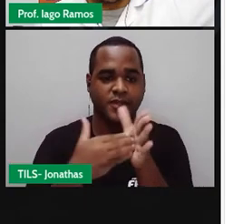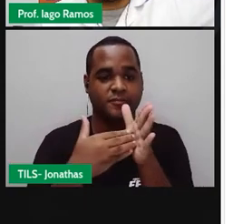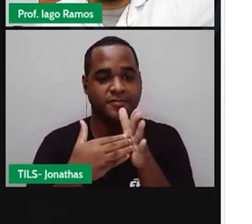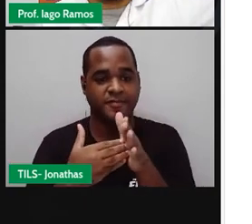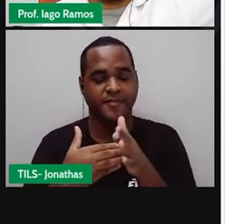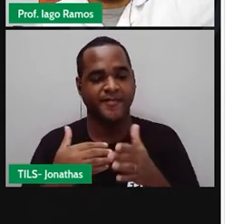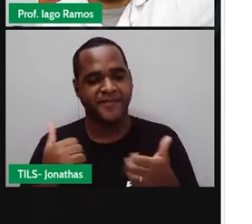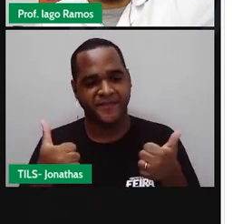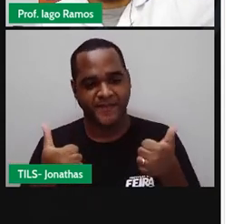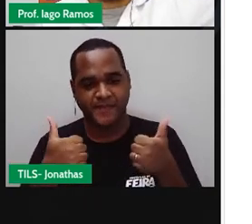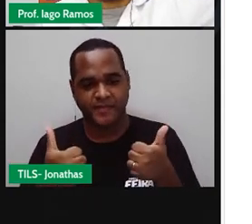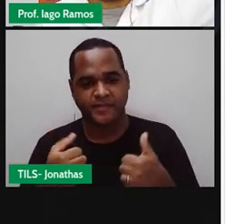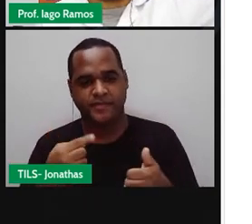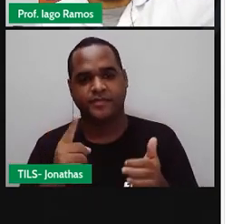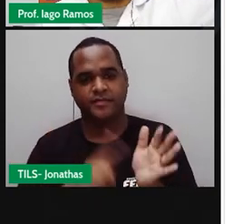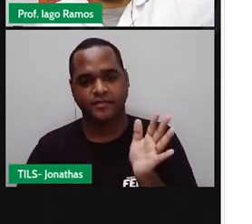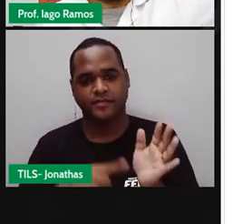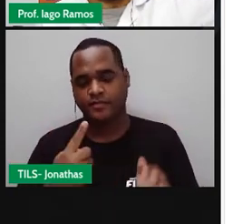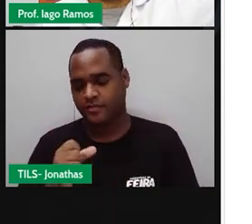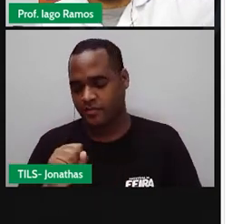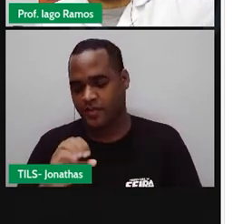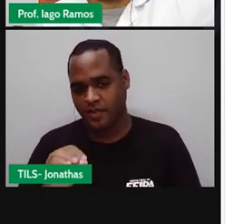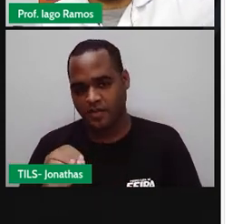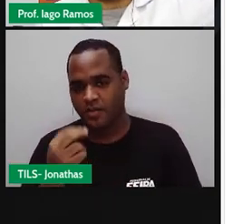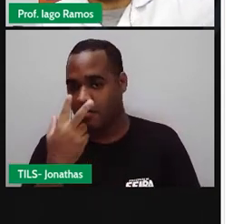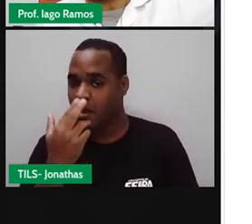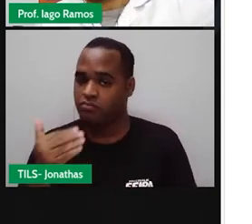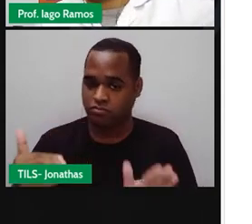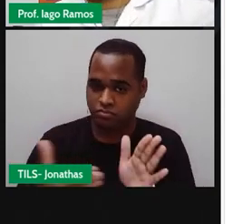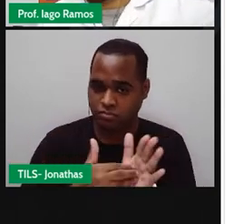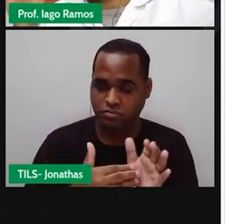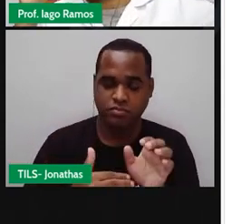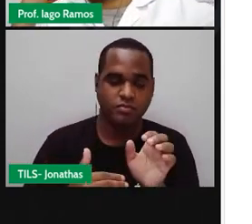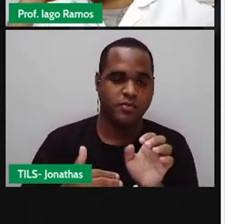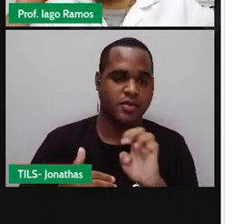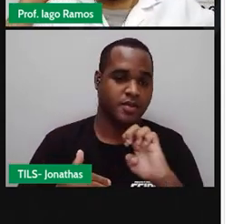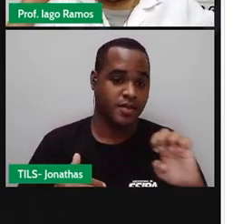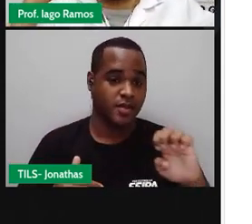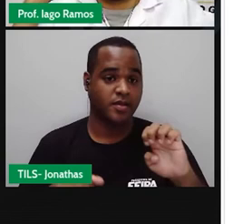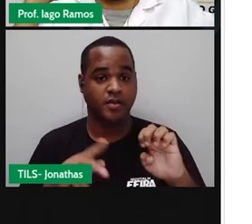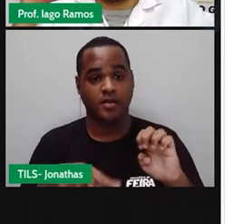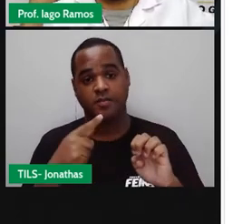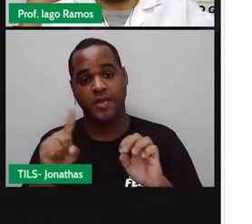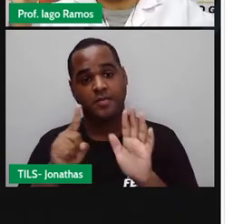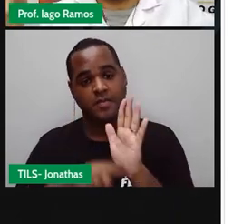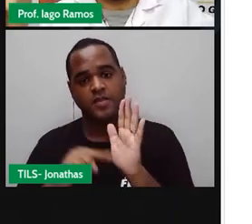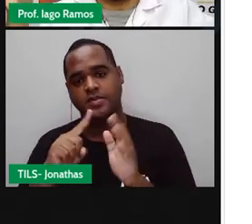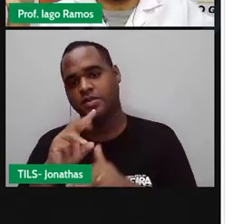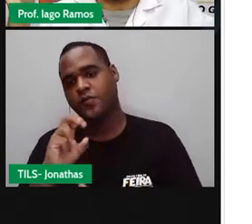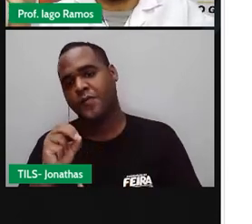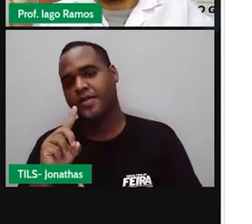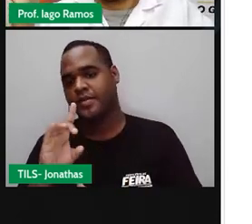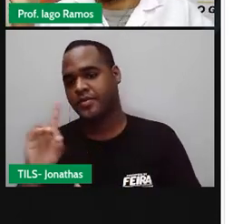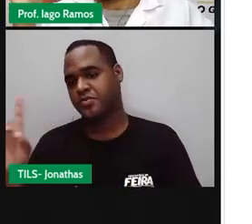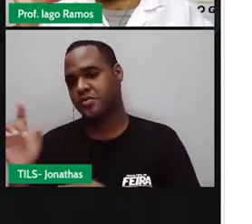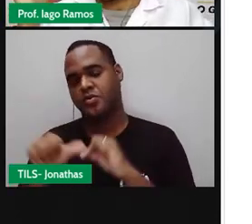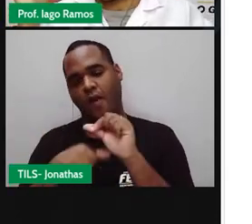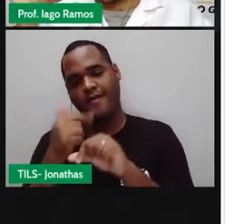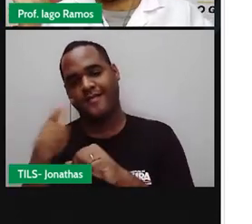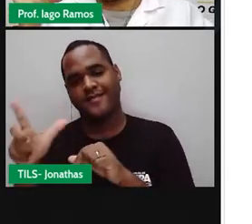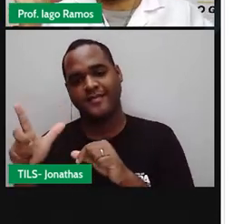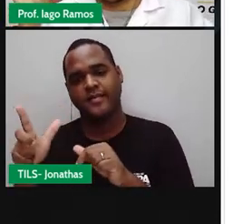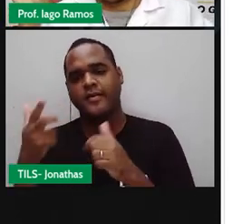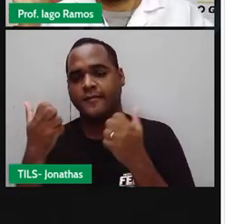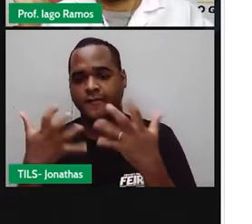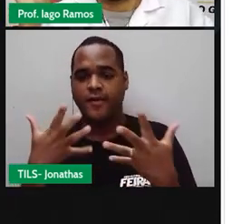Tá? Menos 180 vai ficar mais à esquerda, menos 150 vai ficar mais à direita. E como a